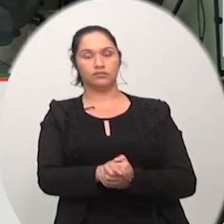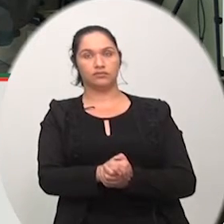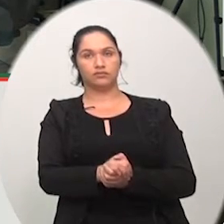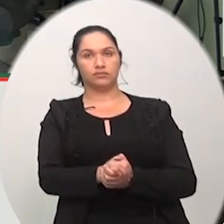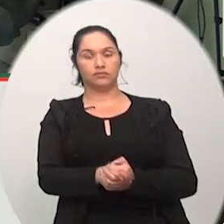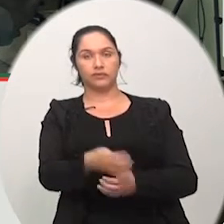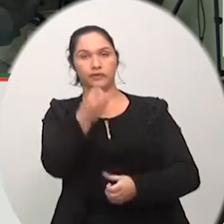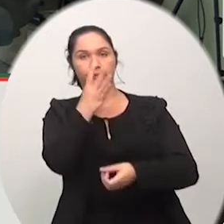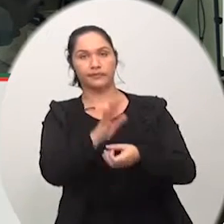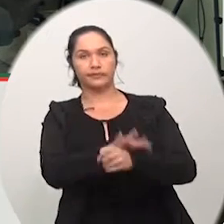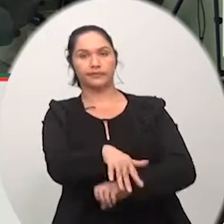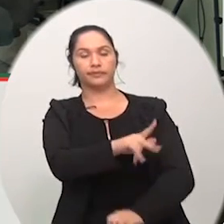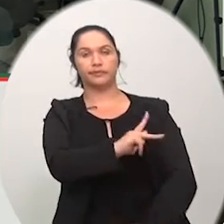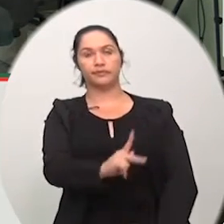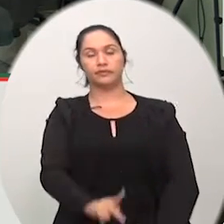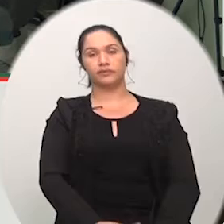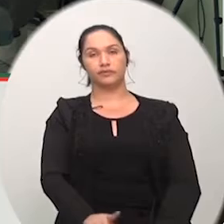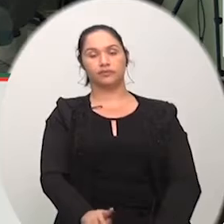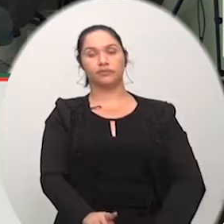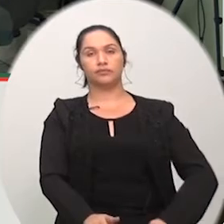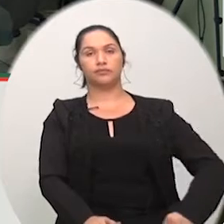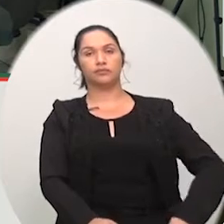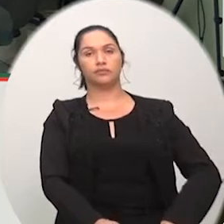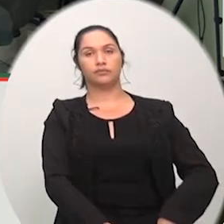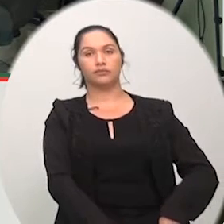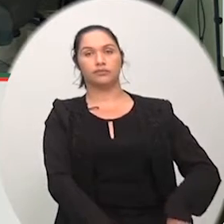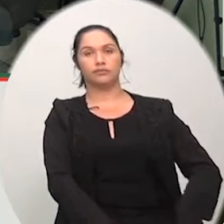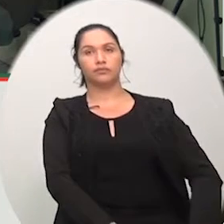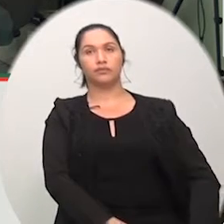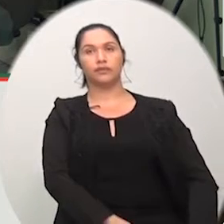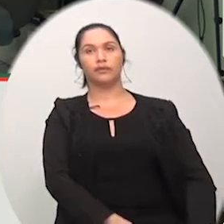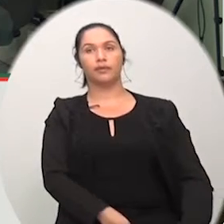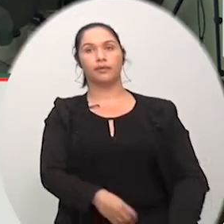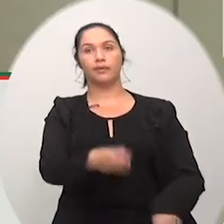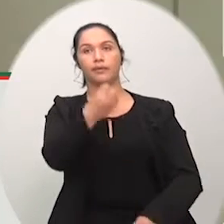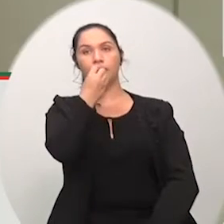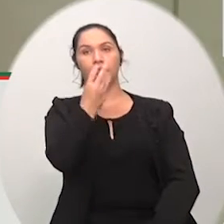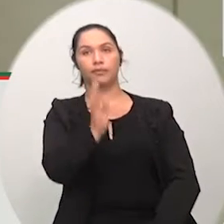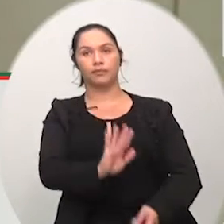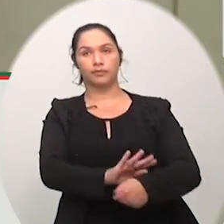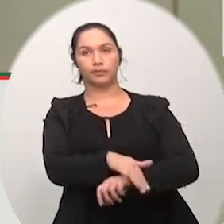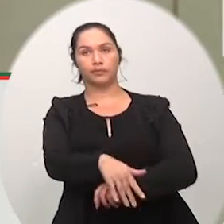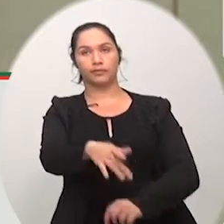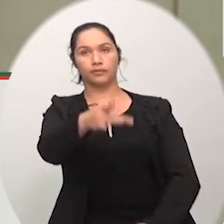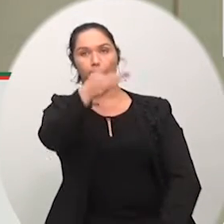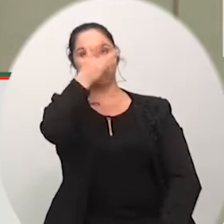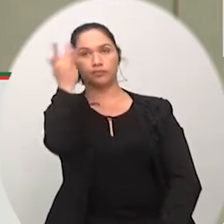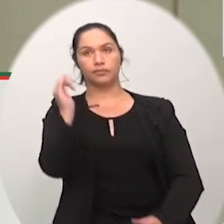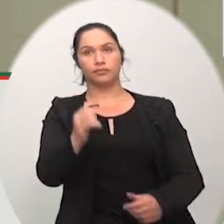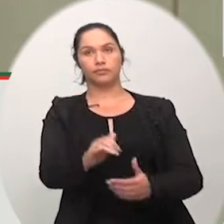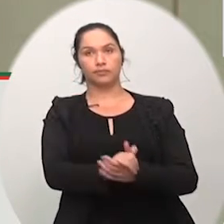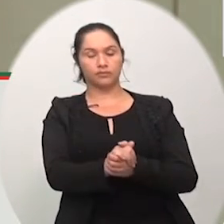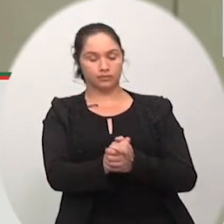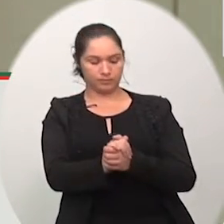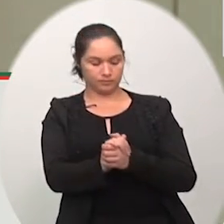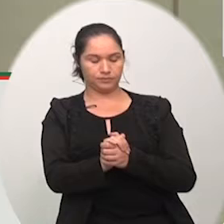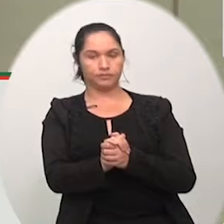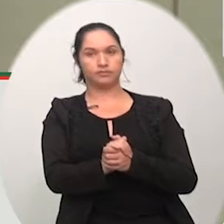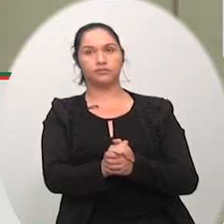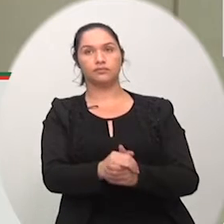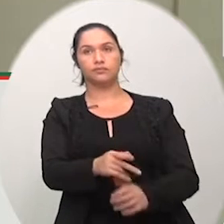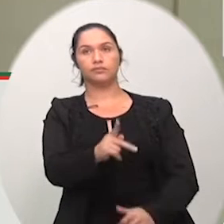boa noite senhor presidente boa noite pessoal que nos acompanham aqui na nossa casa os estudantes